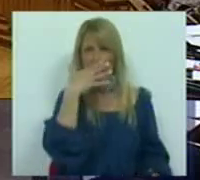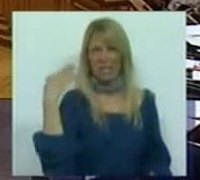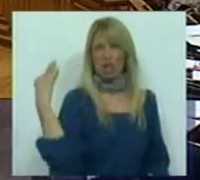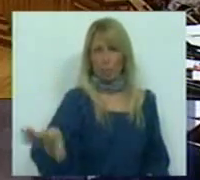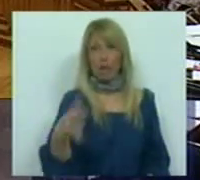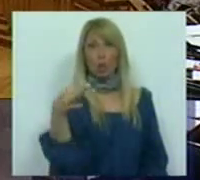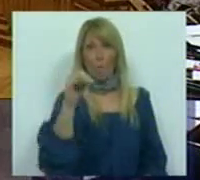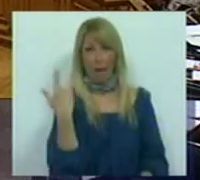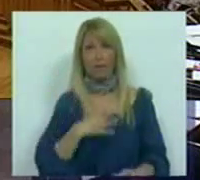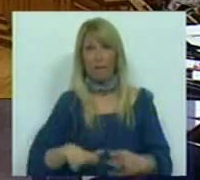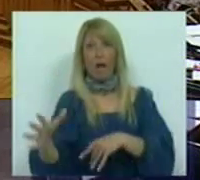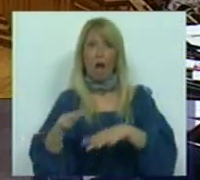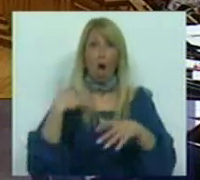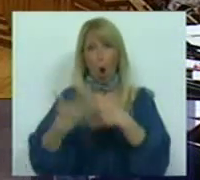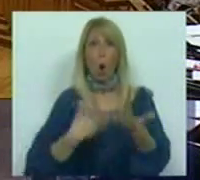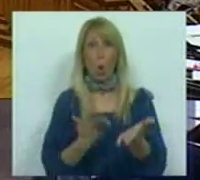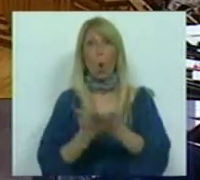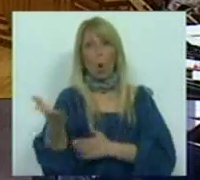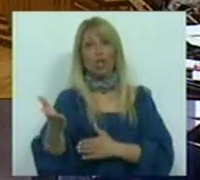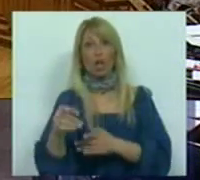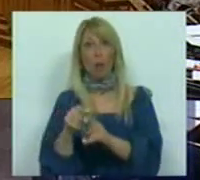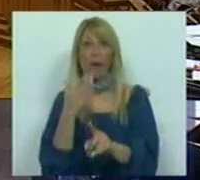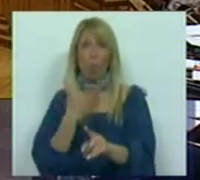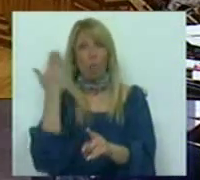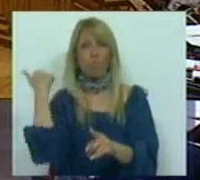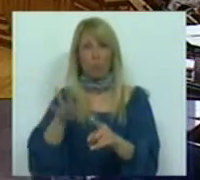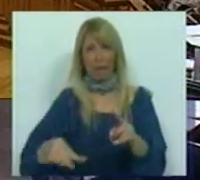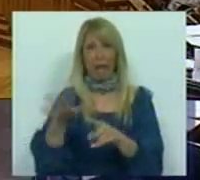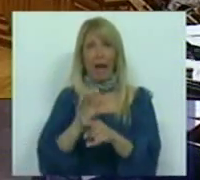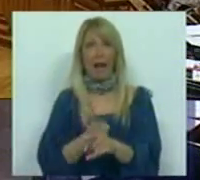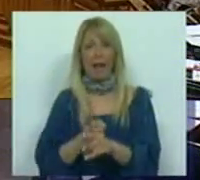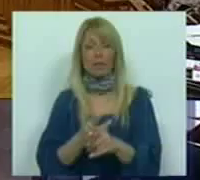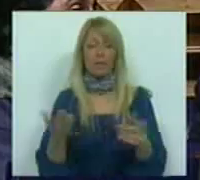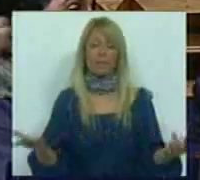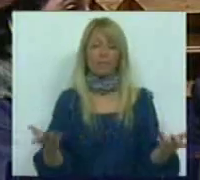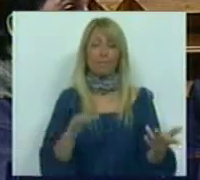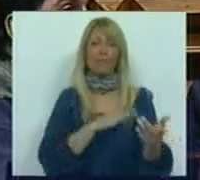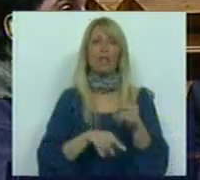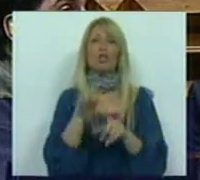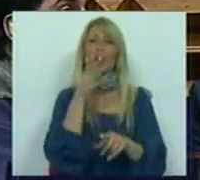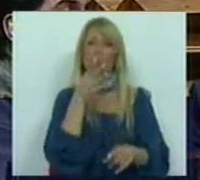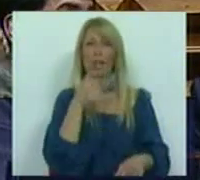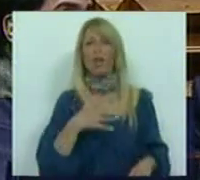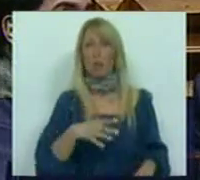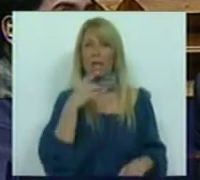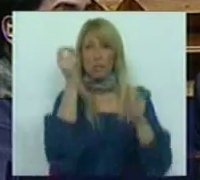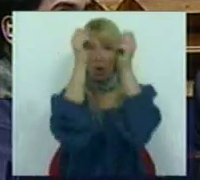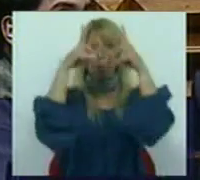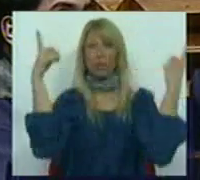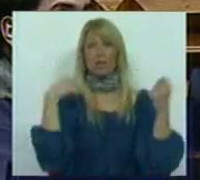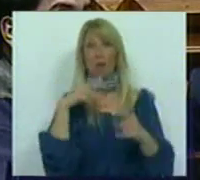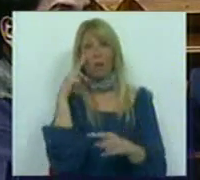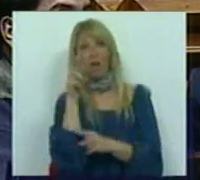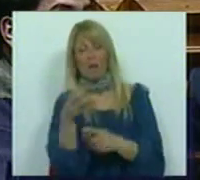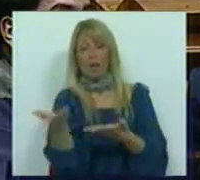trabalhadores a recibo verde com a sua omissão neste terreno. E, nesse aspecto, Sr. Deputado, quer dizer-lhe que essa concepção e essa visão das relações